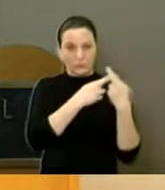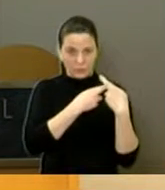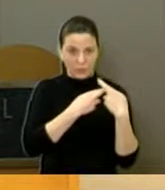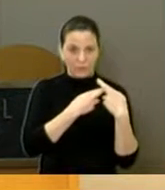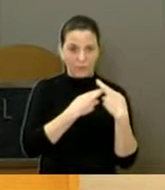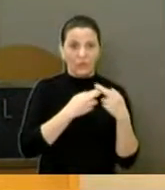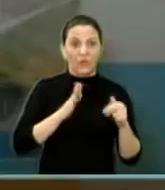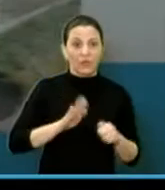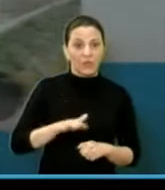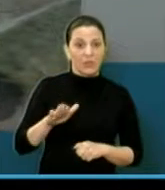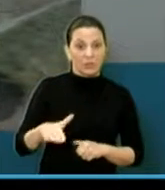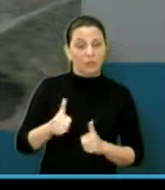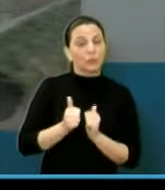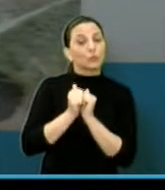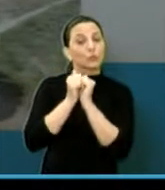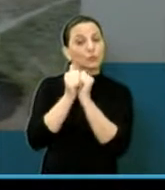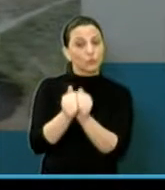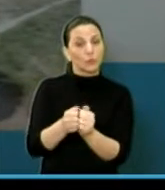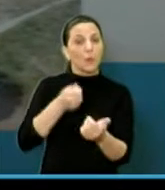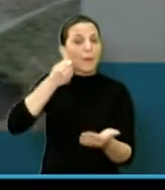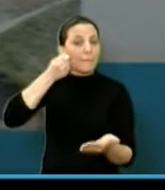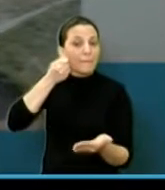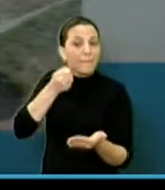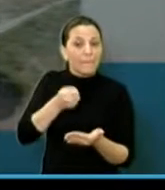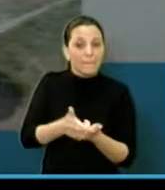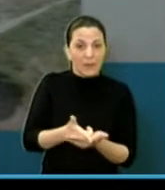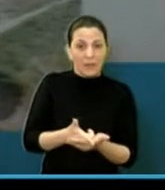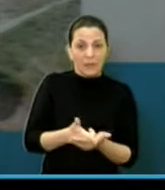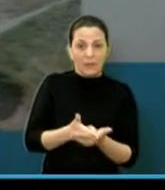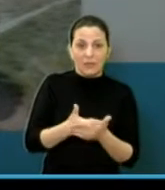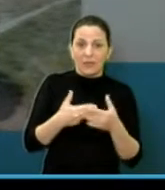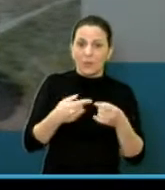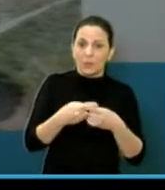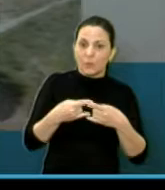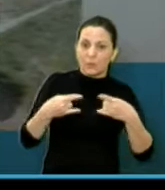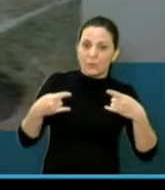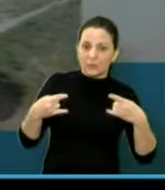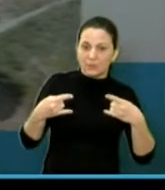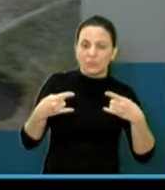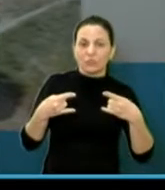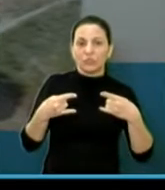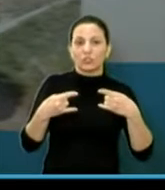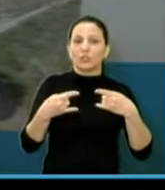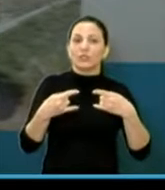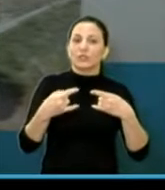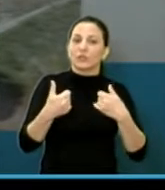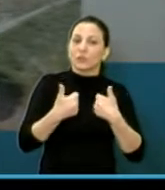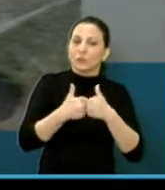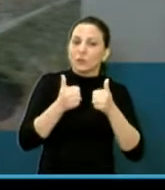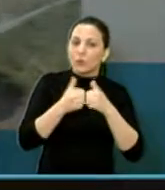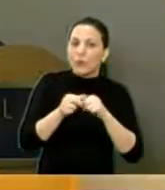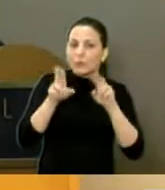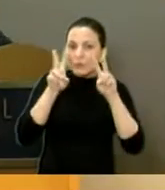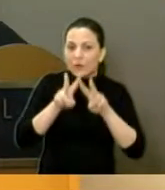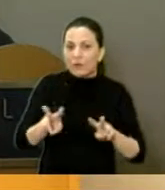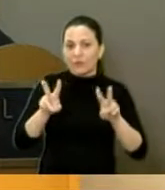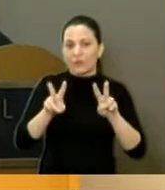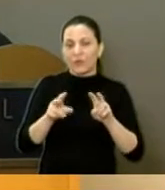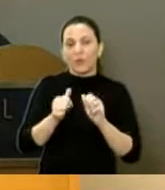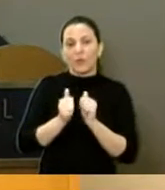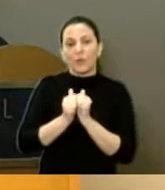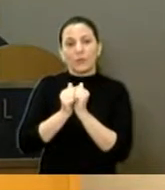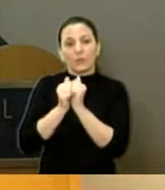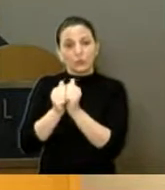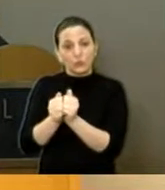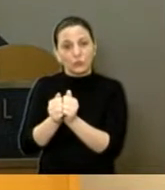criança também, acompanhante, tem que pagar passagem de ônibus, também nós precisamos rever isso aí na cidade, para que esse acompanhante não pague